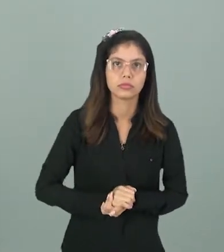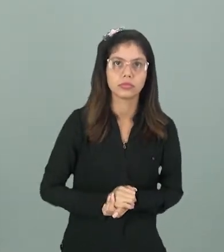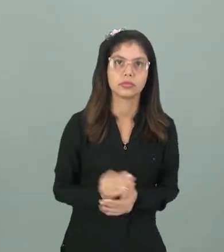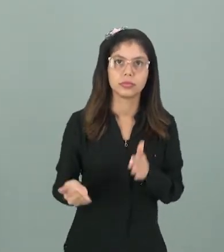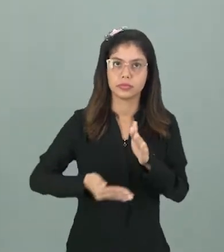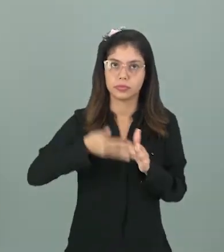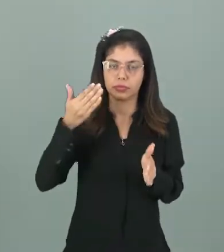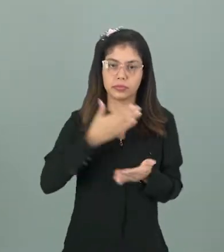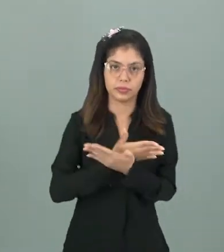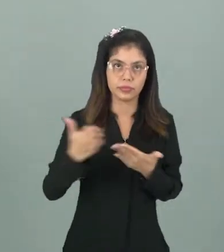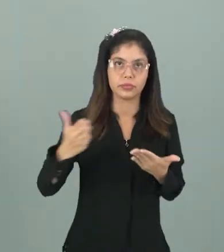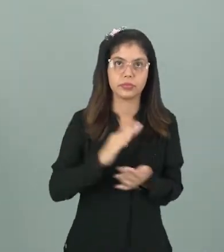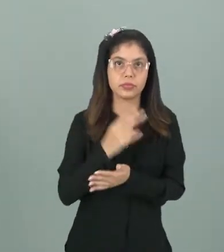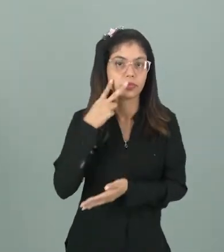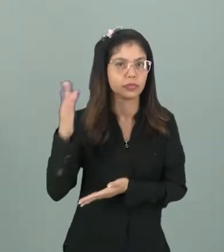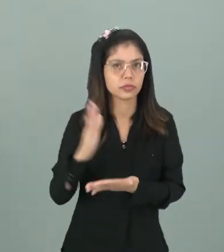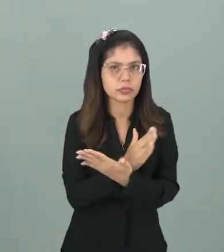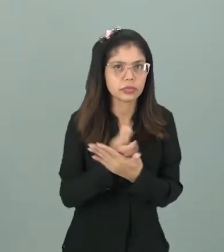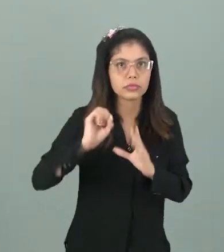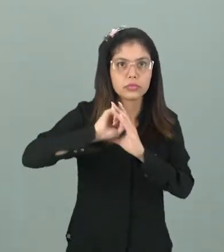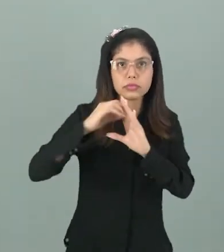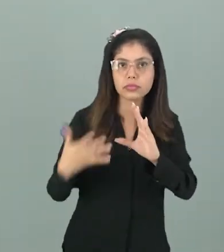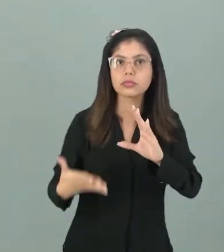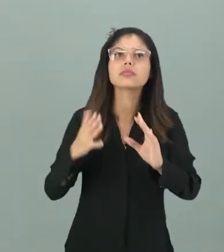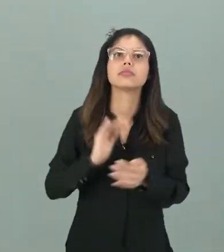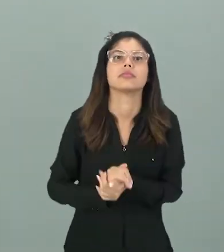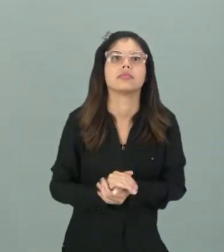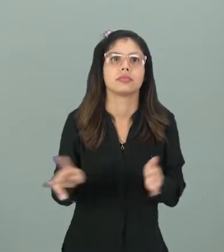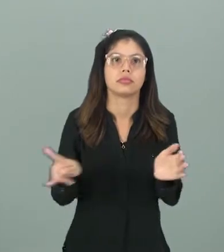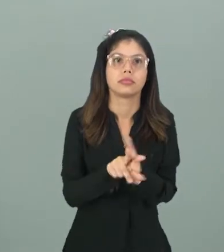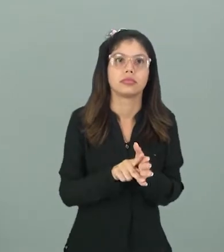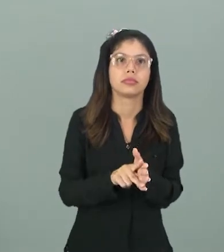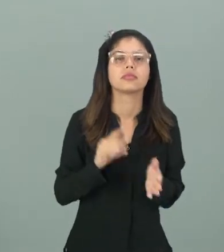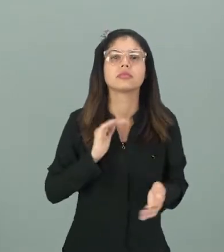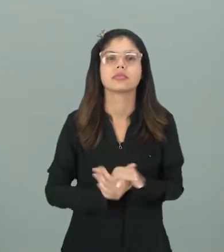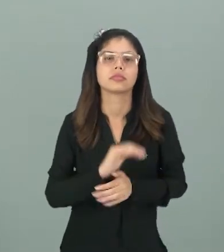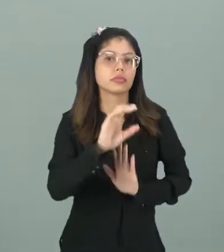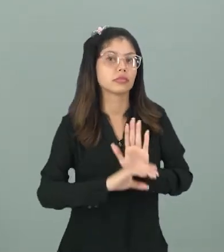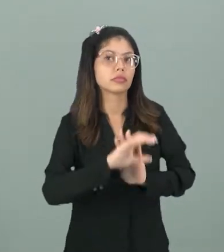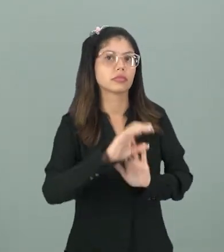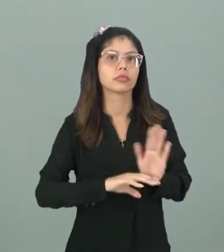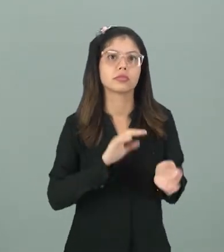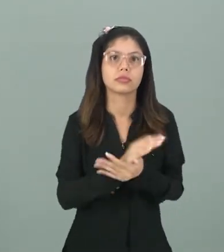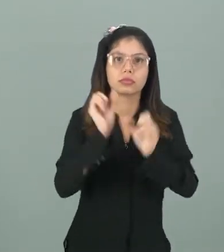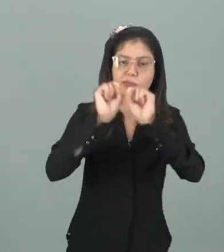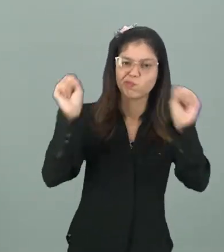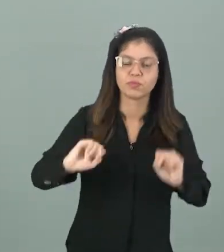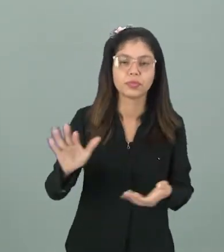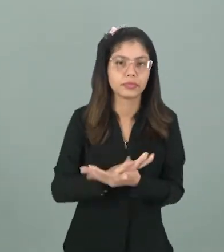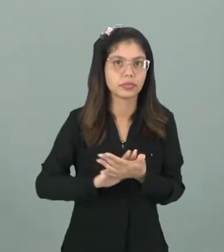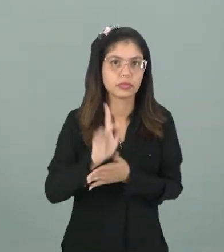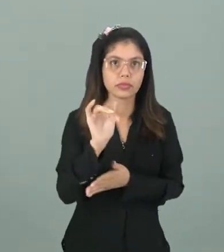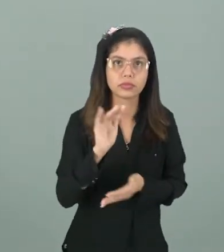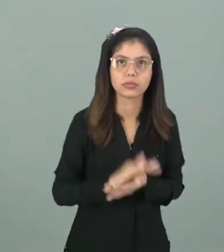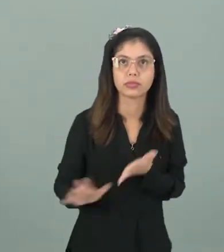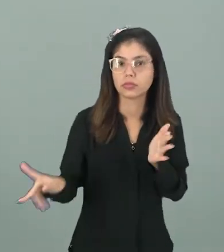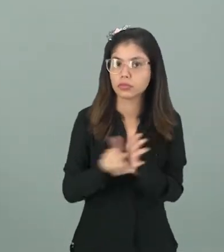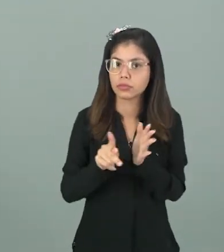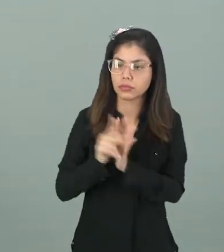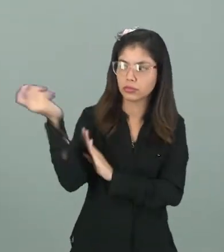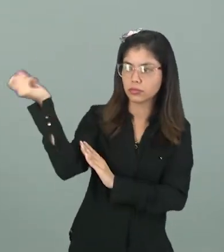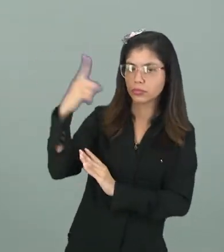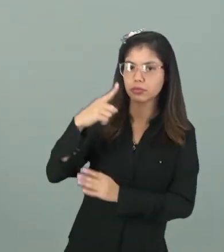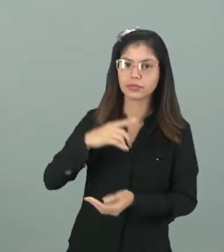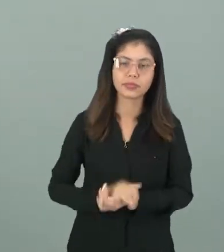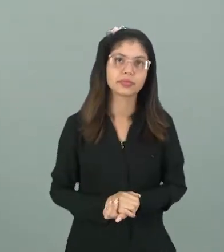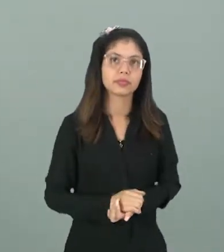Para começar, vamos ver algumas características do principal componente desse sistema, que nada mais é do que o próprio Sol.